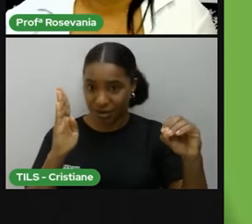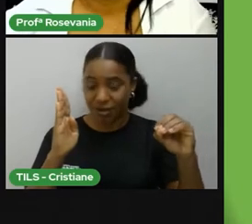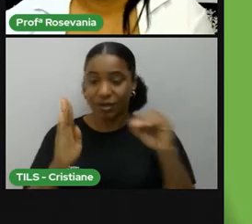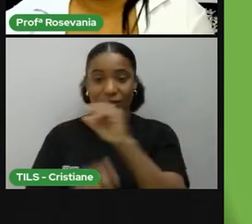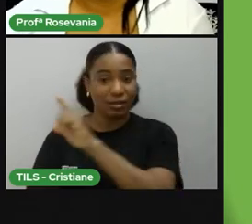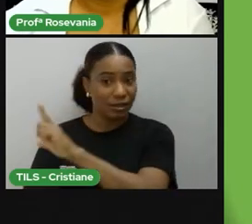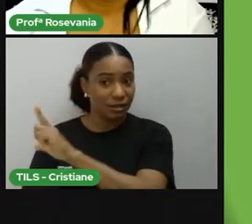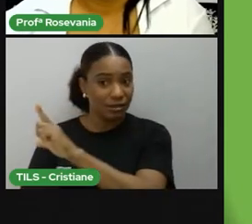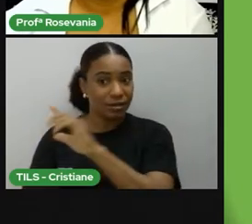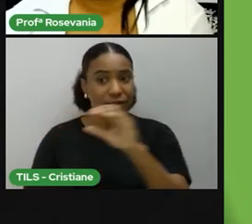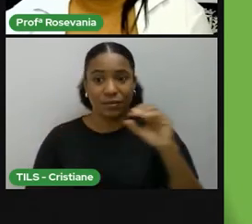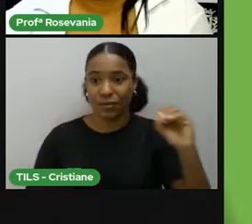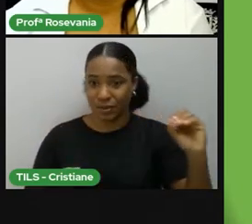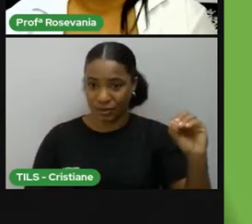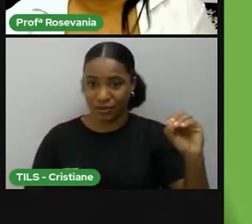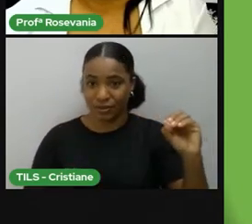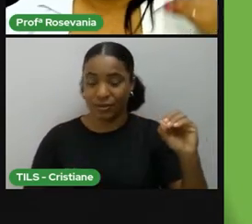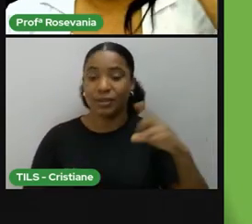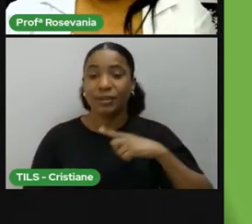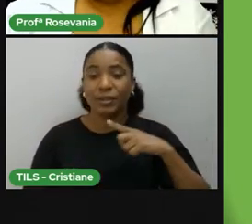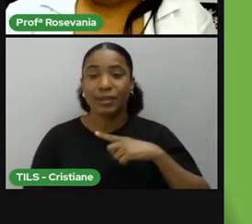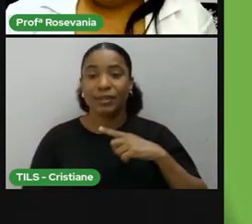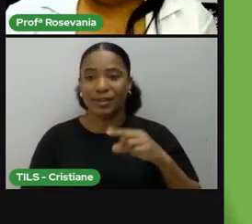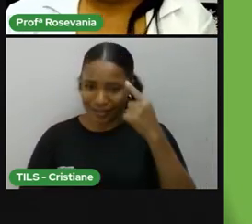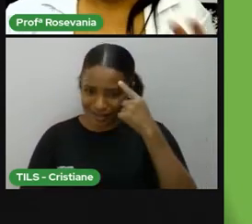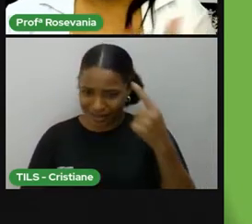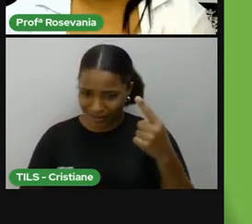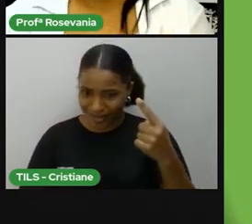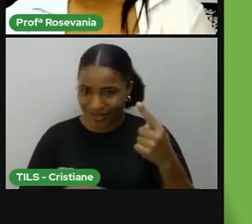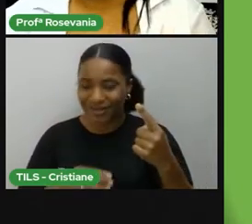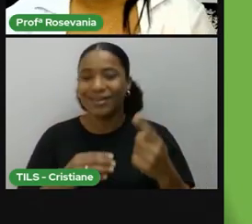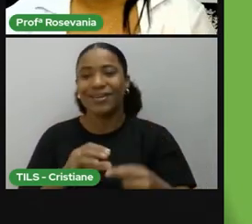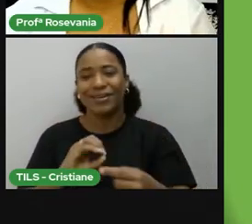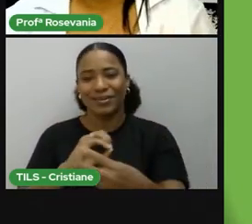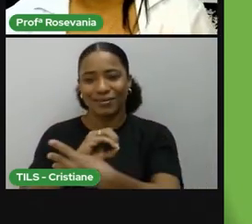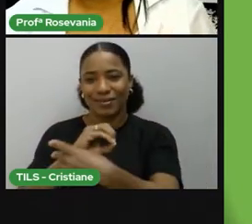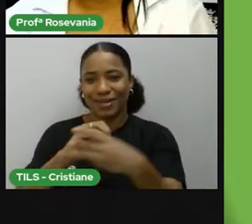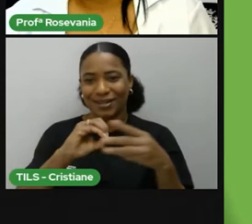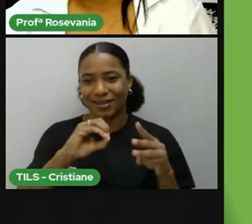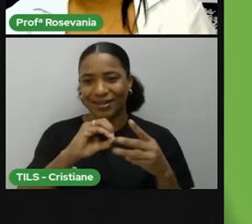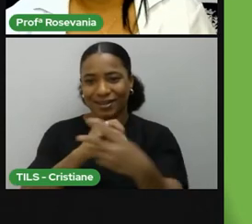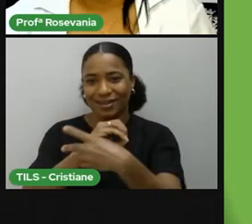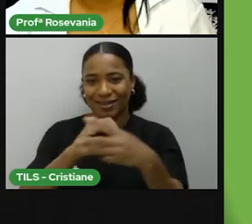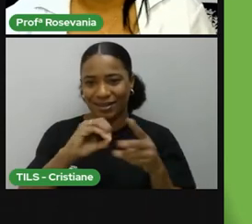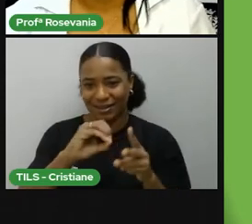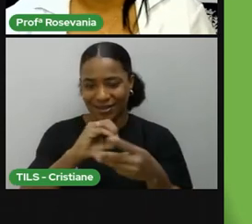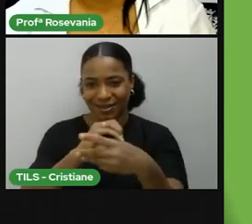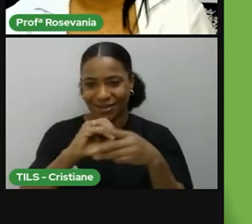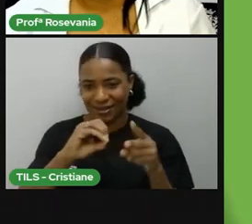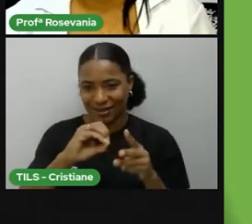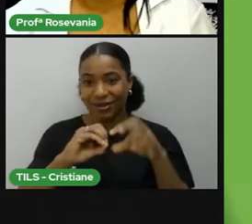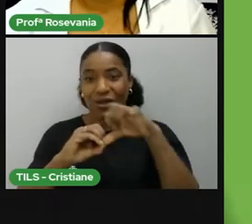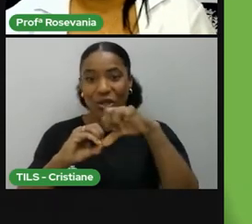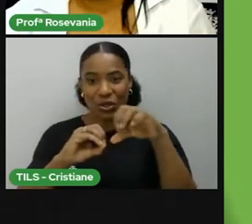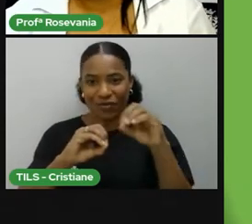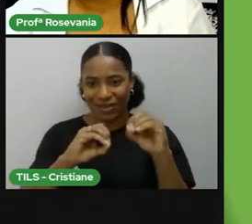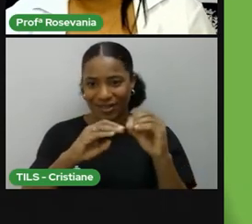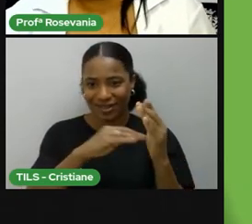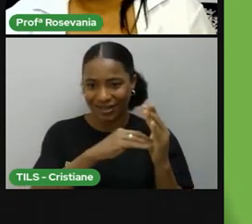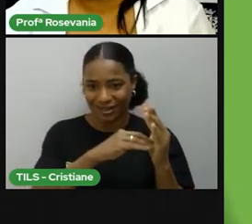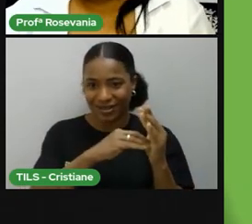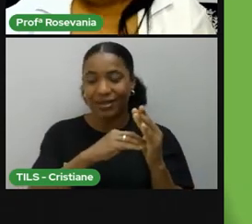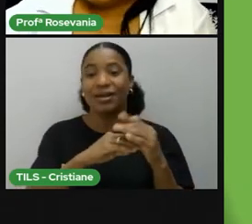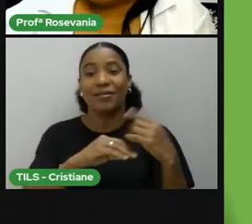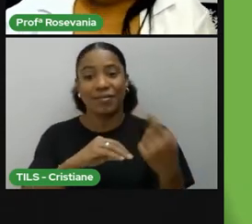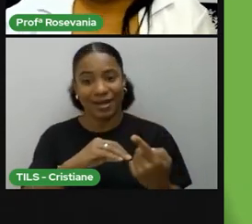relação aos paralelos. Lembra que os paralelos eram até 90 graus? Eles agora vão até 180 graus para dar a circunferência da Terra, é de